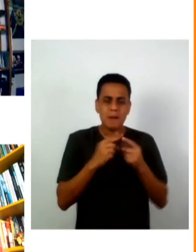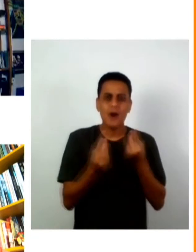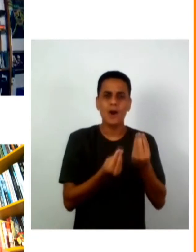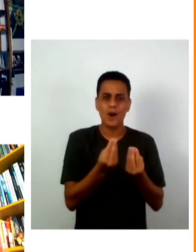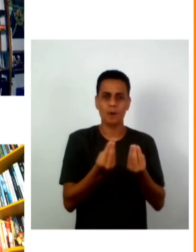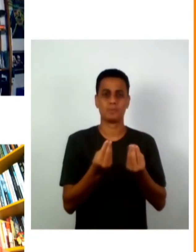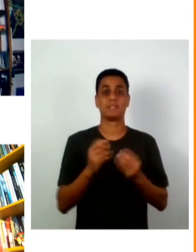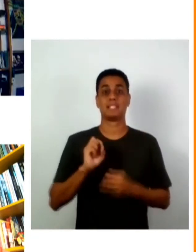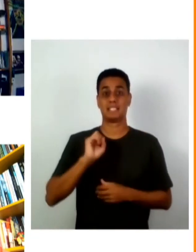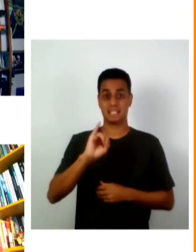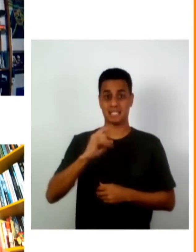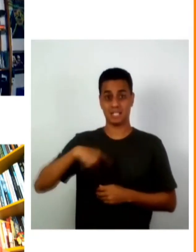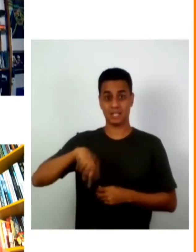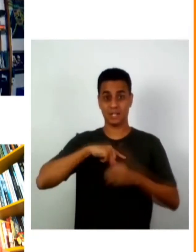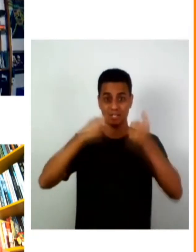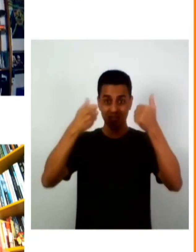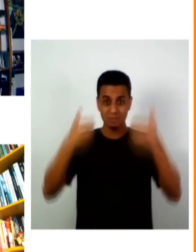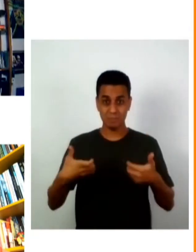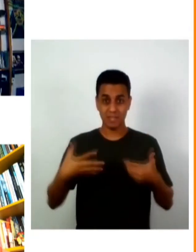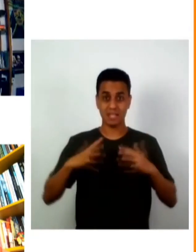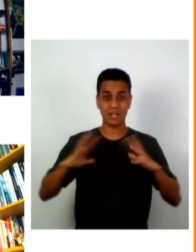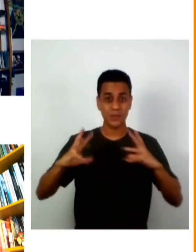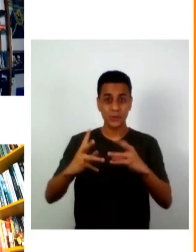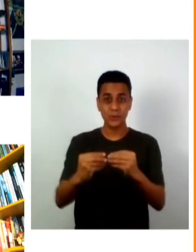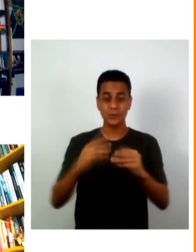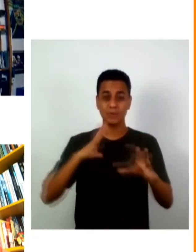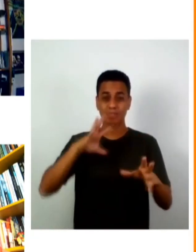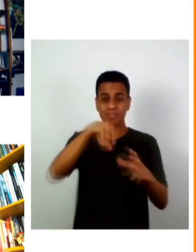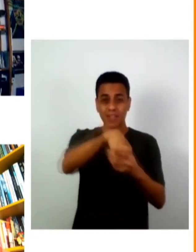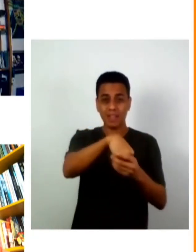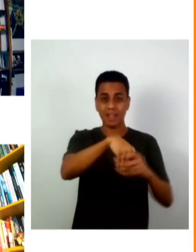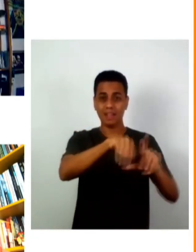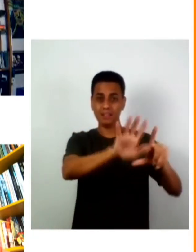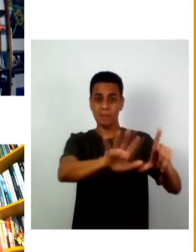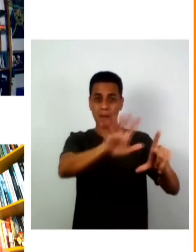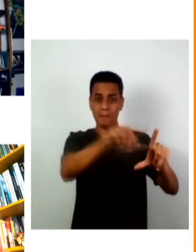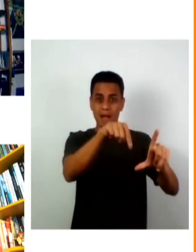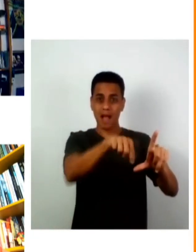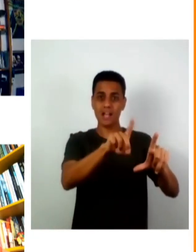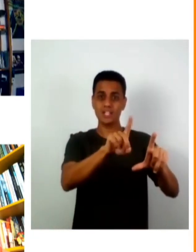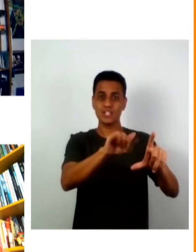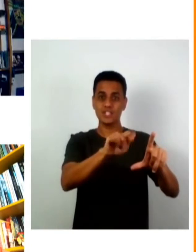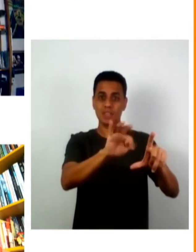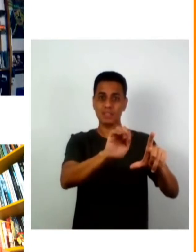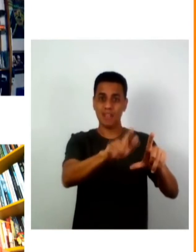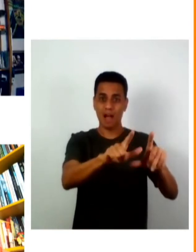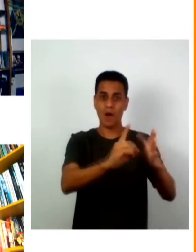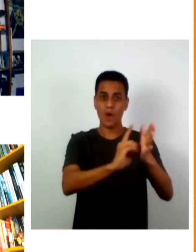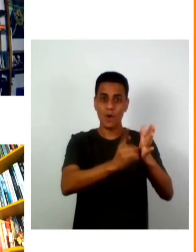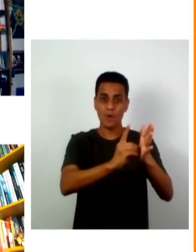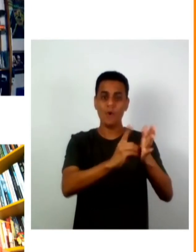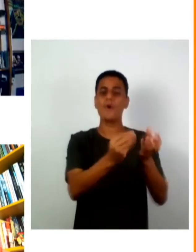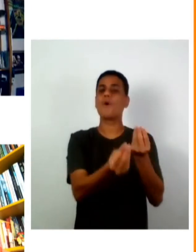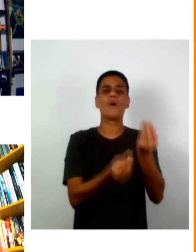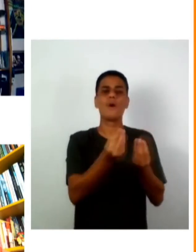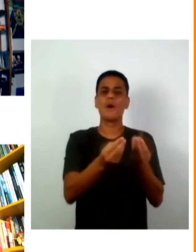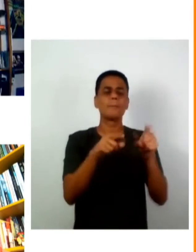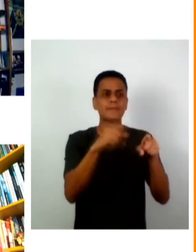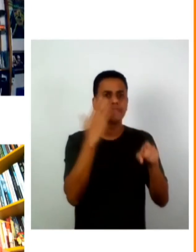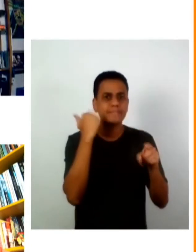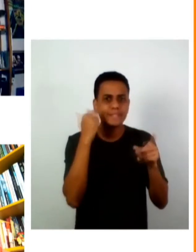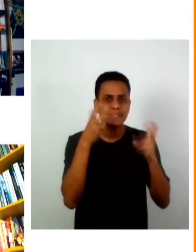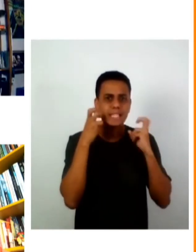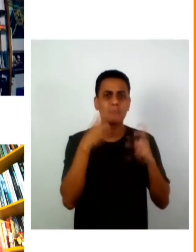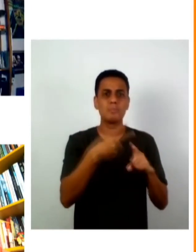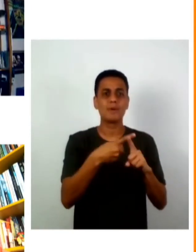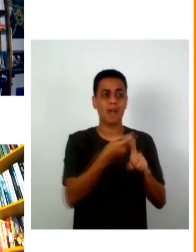um contexto digital como que a gente vai fazer com essa parcela da população que tem um déficit de infraestrutura em